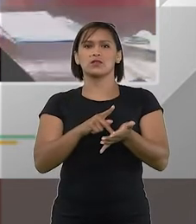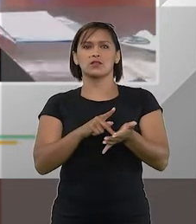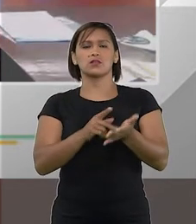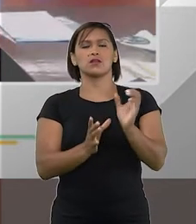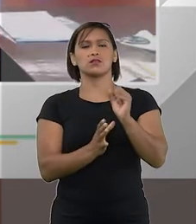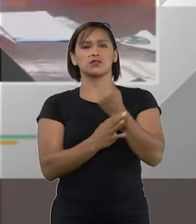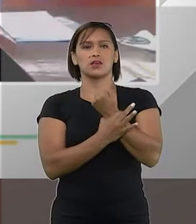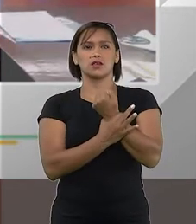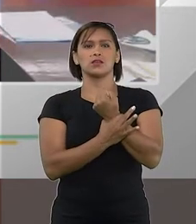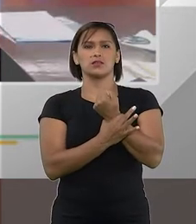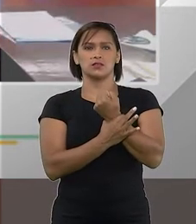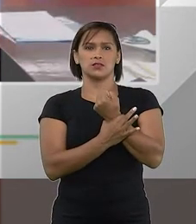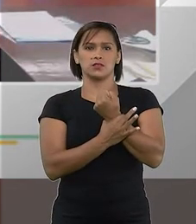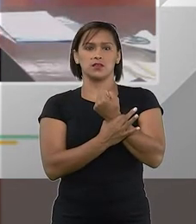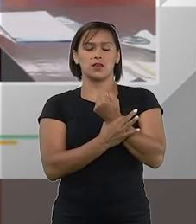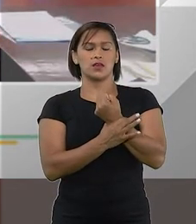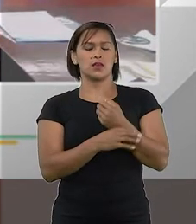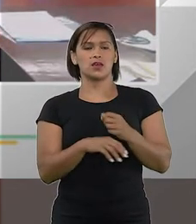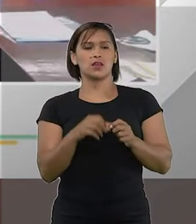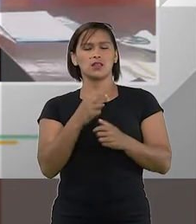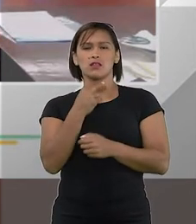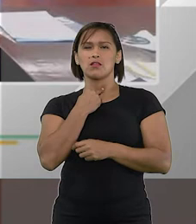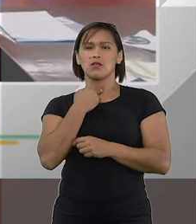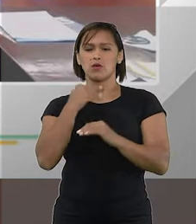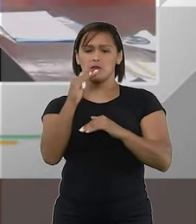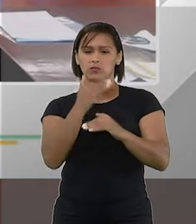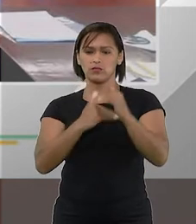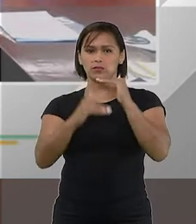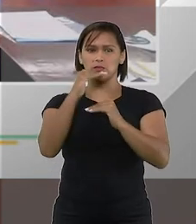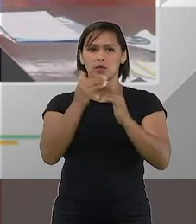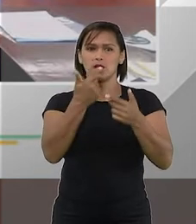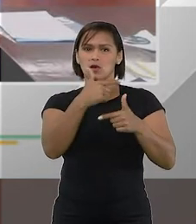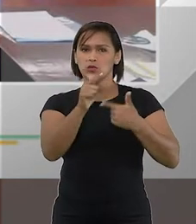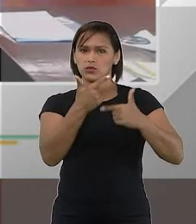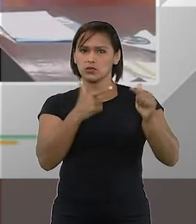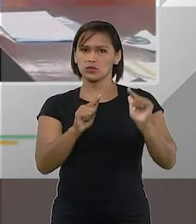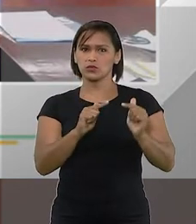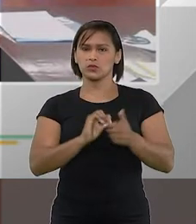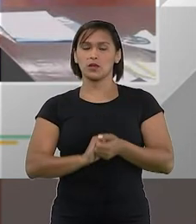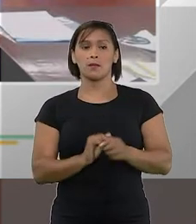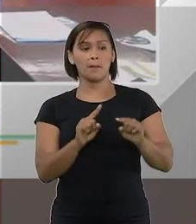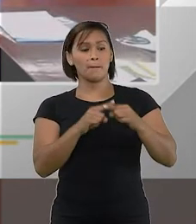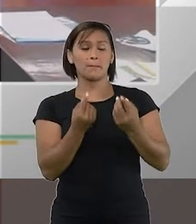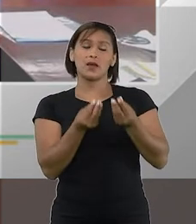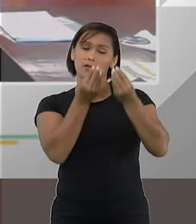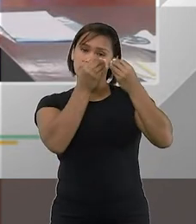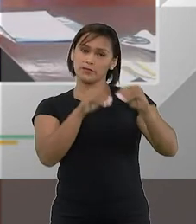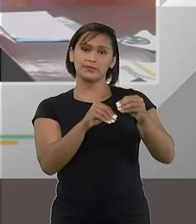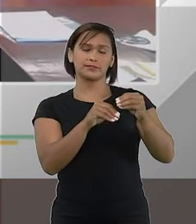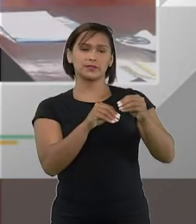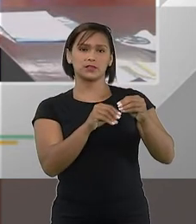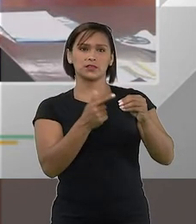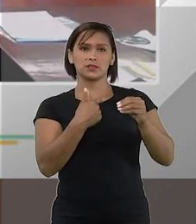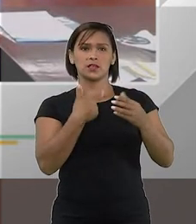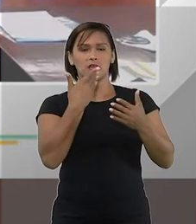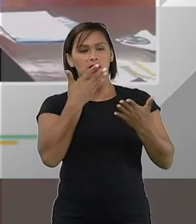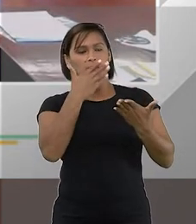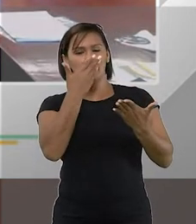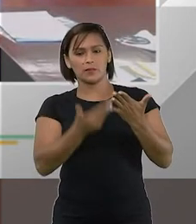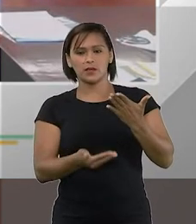garantia do direito real ele não poderia se sobrepor aos demais mas ficamos vencidos o